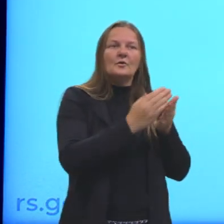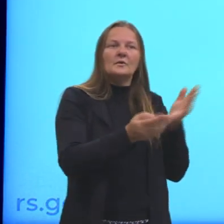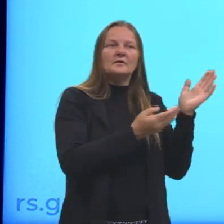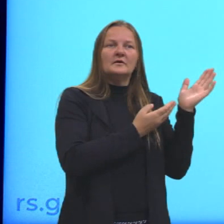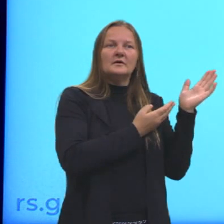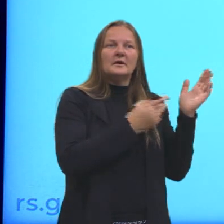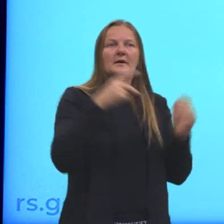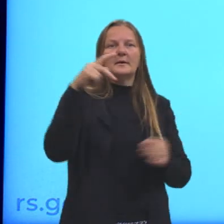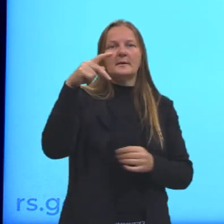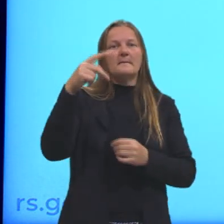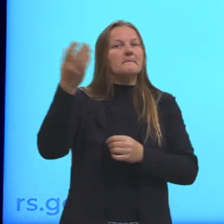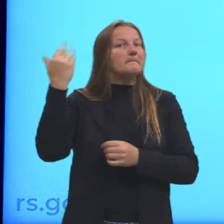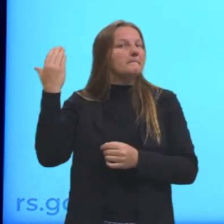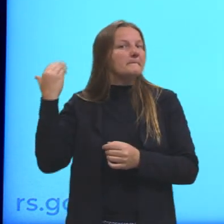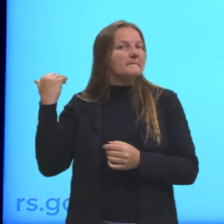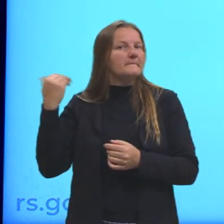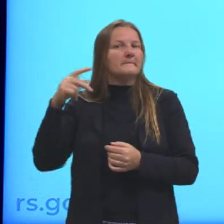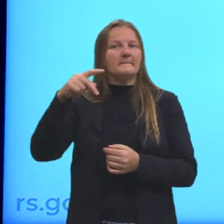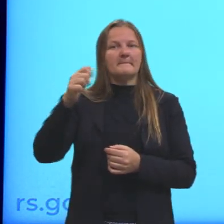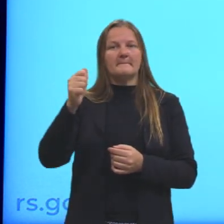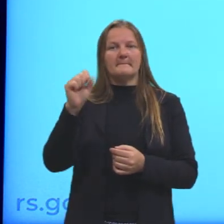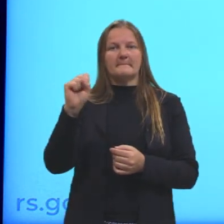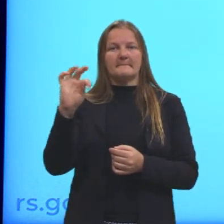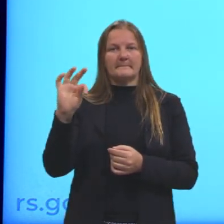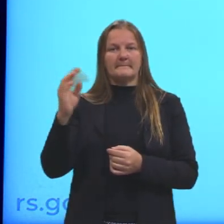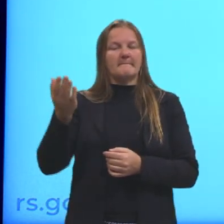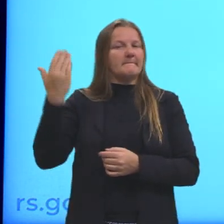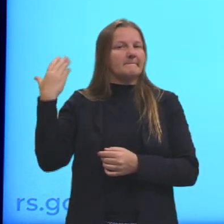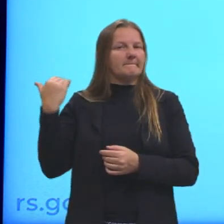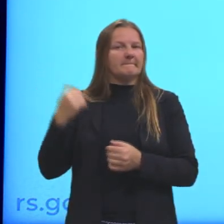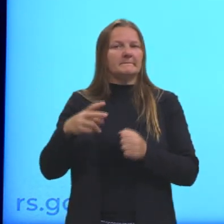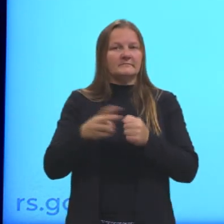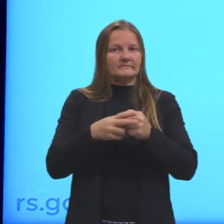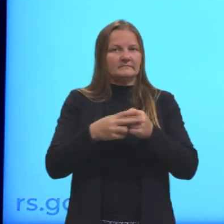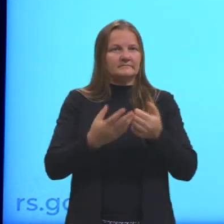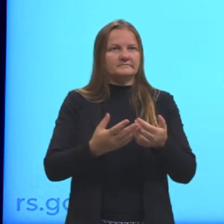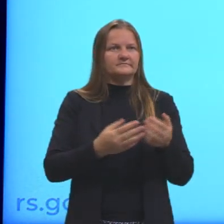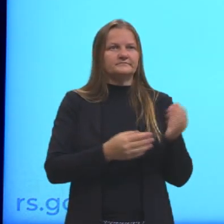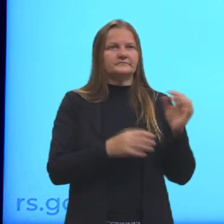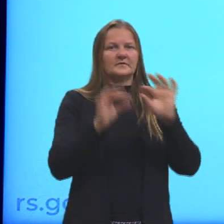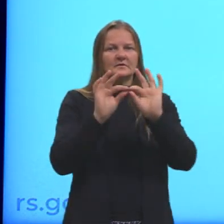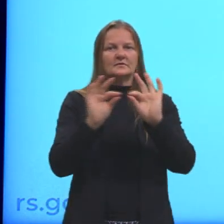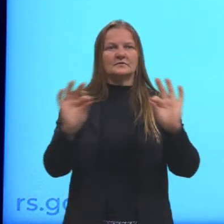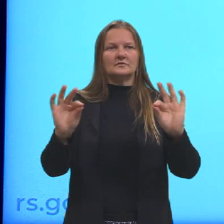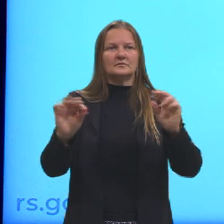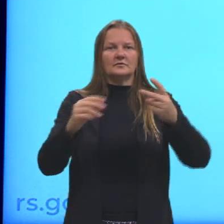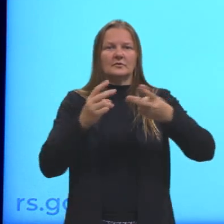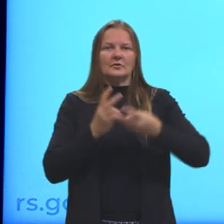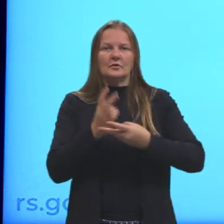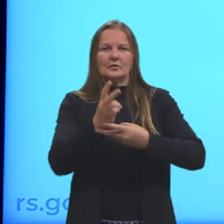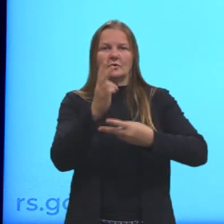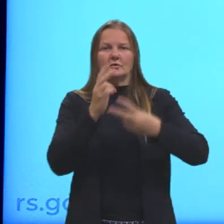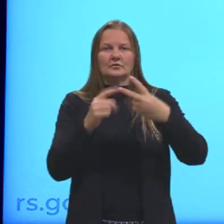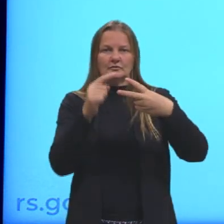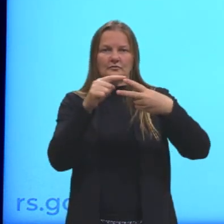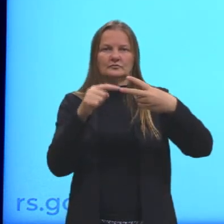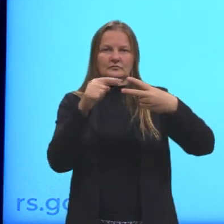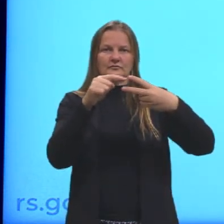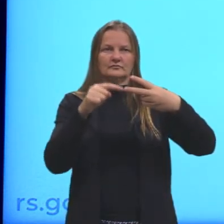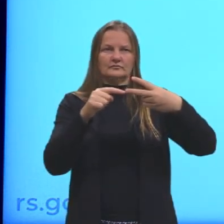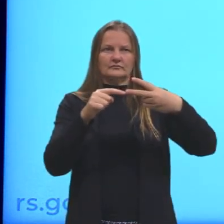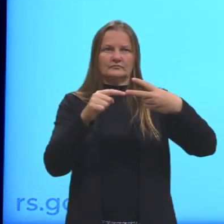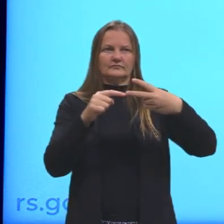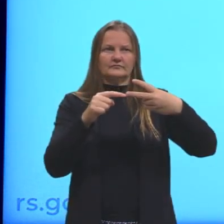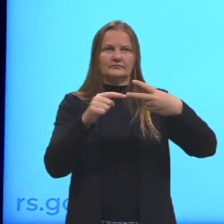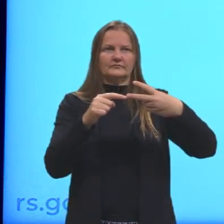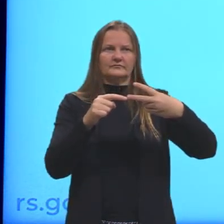past, passado. No past, nós temos o simple e o contínuo, como eu tinha comentado antes,